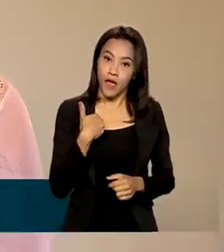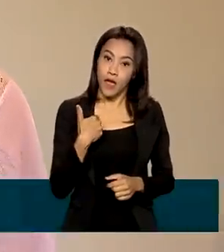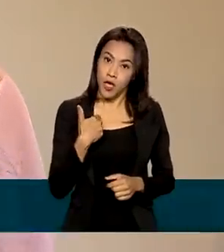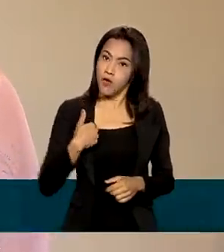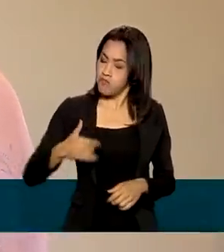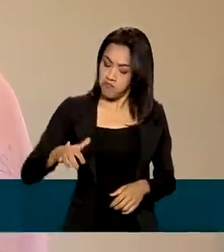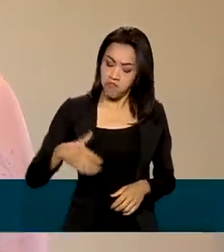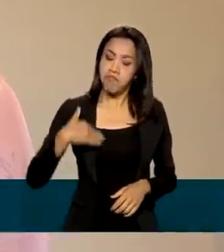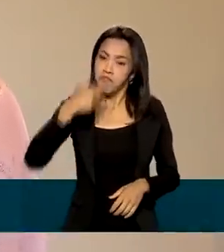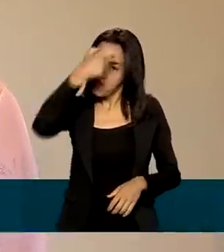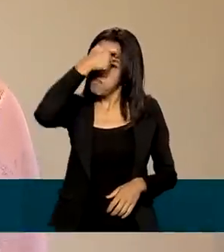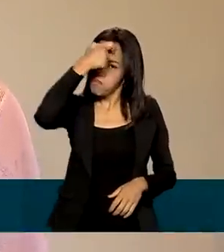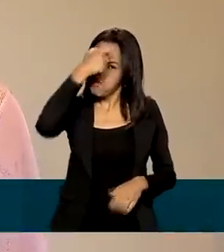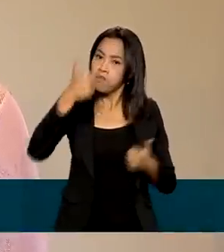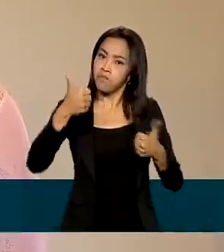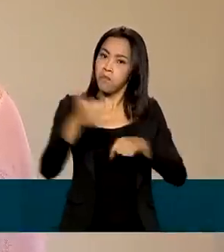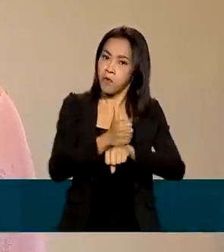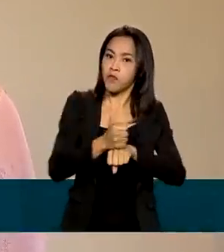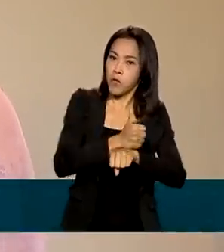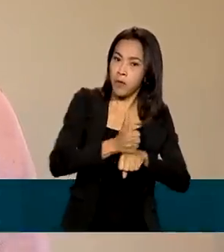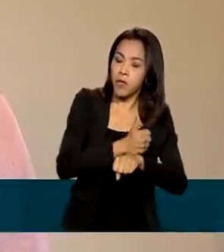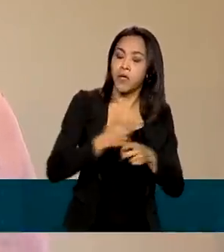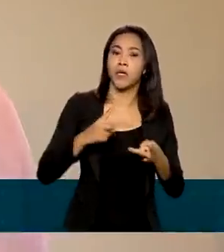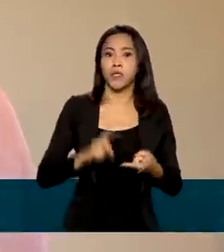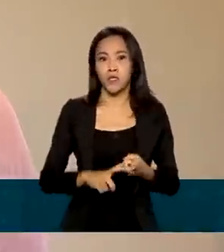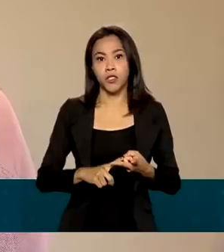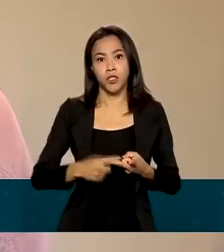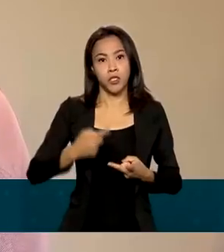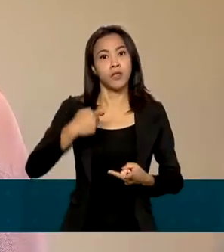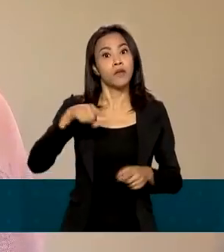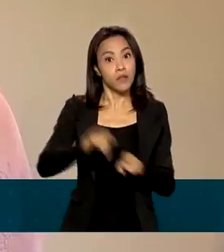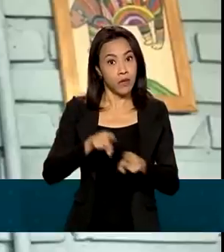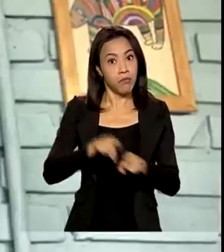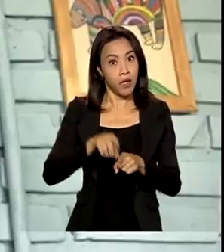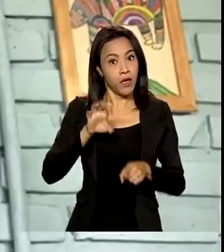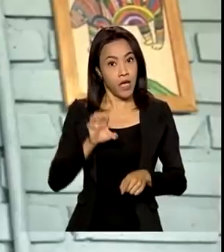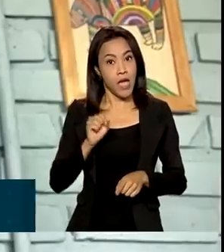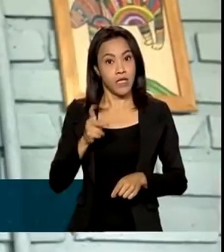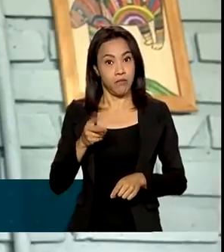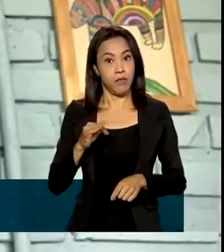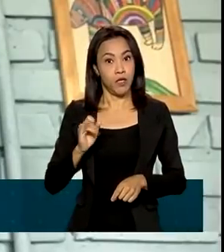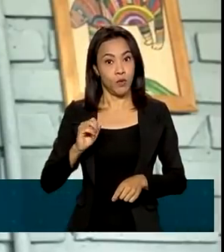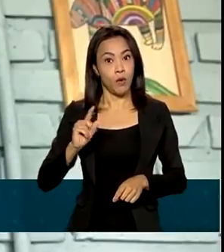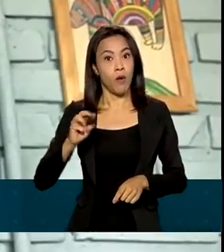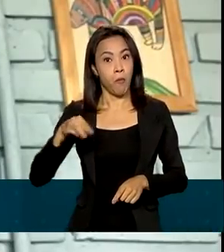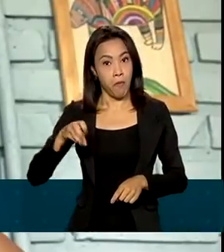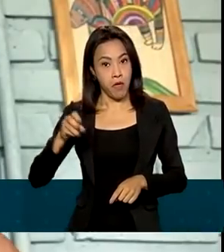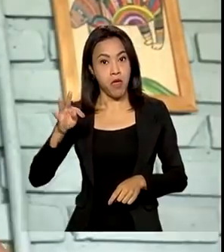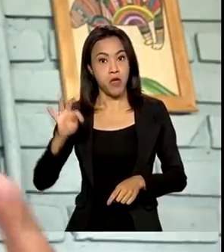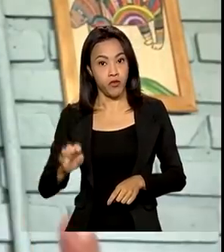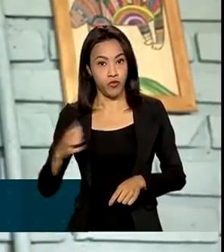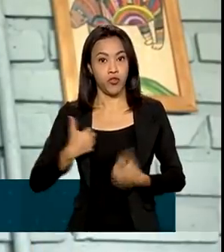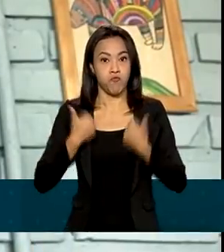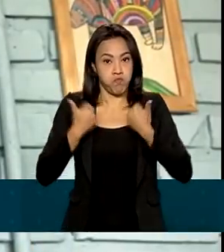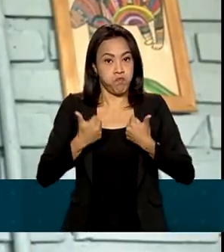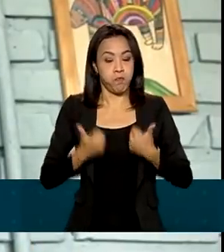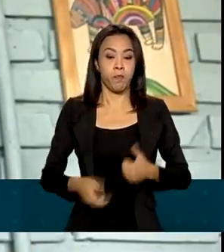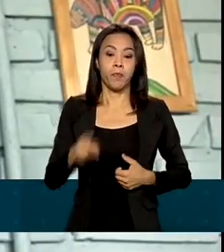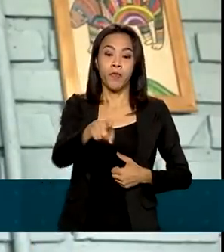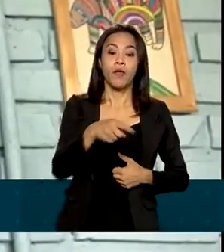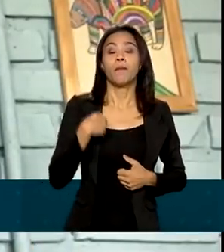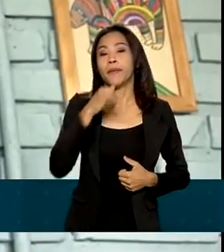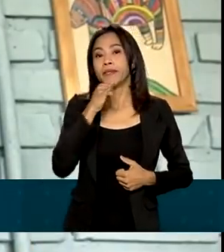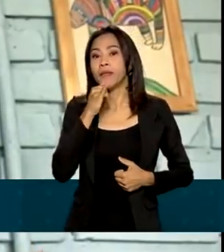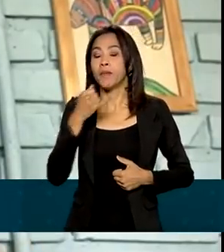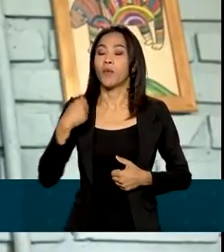cresci profissionalmente, cresci até espiritualmente. Orientações básicas de como alugar uma casa,